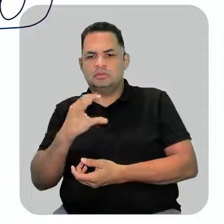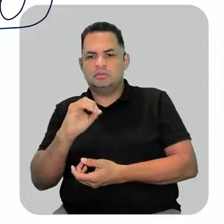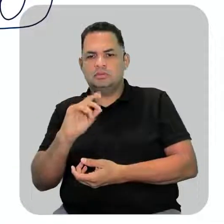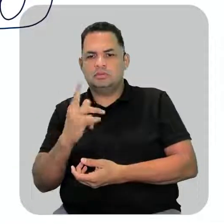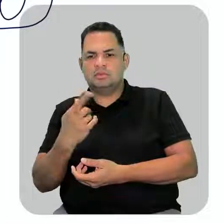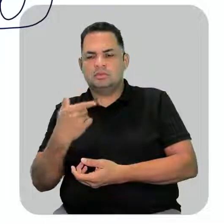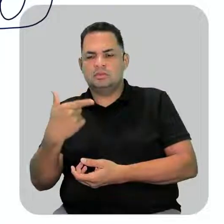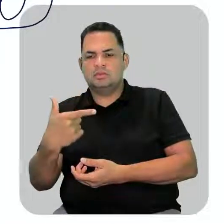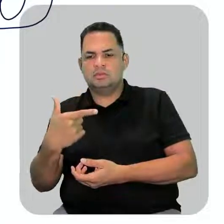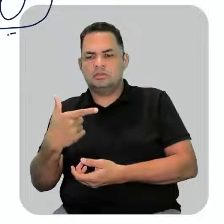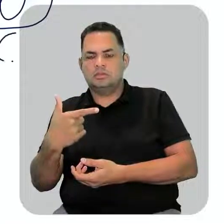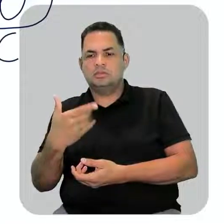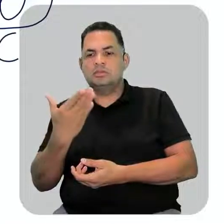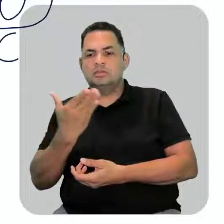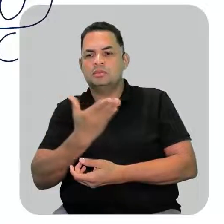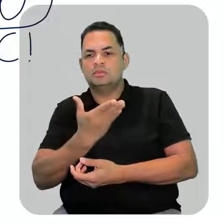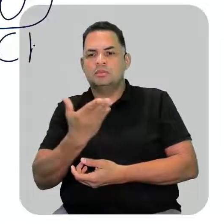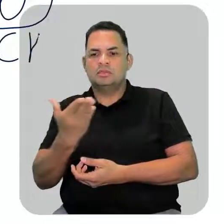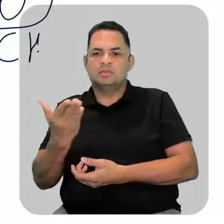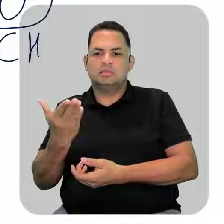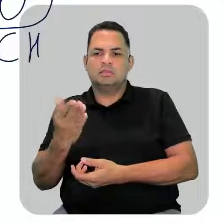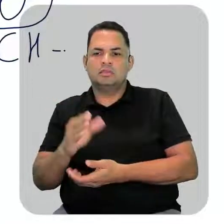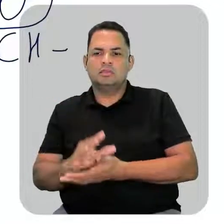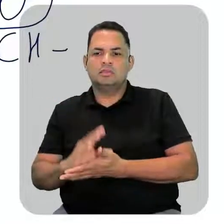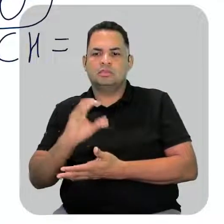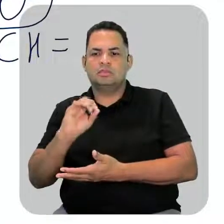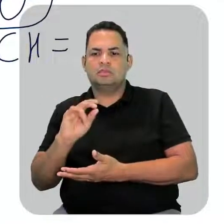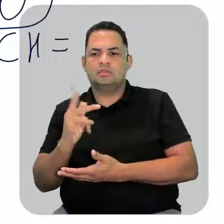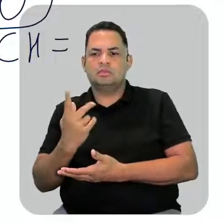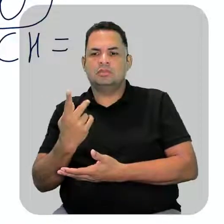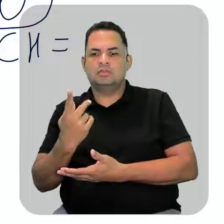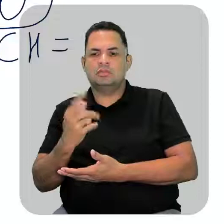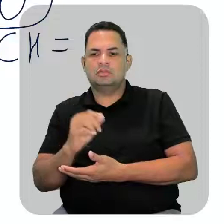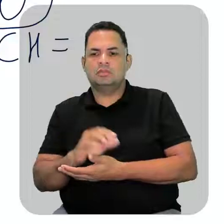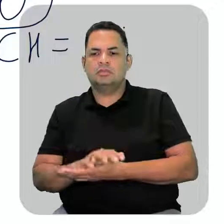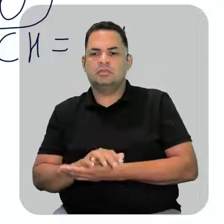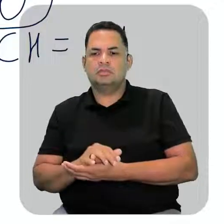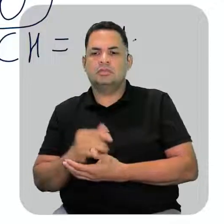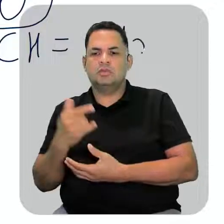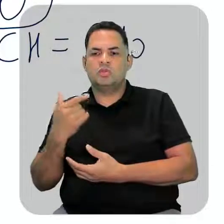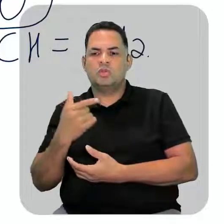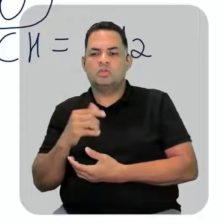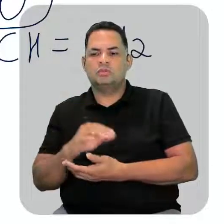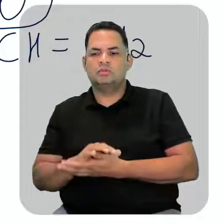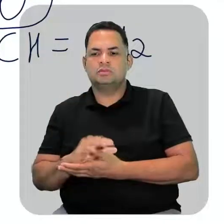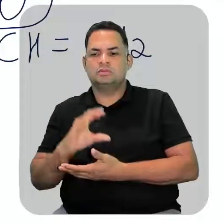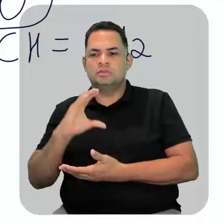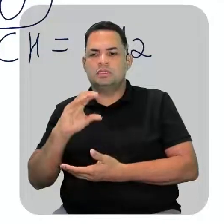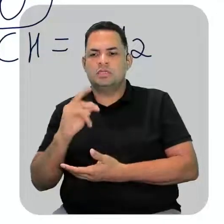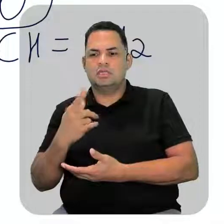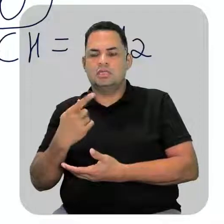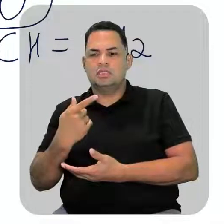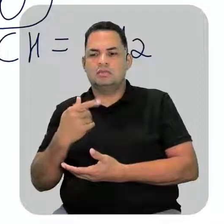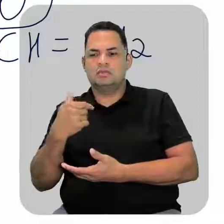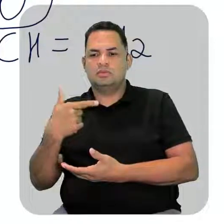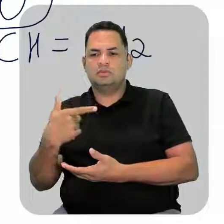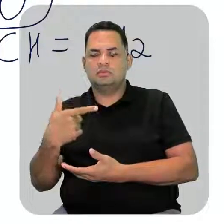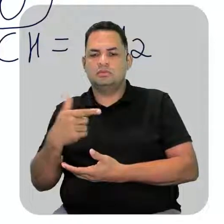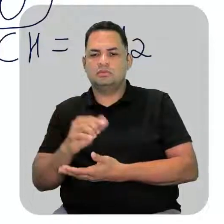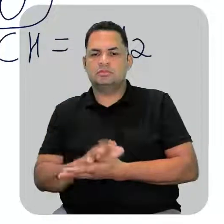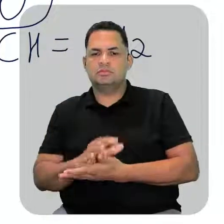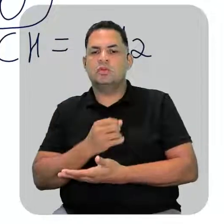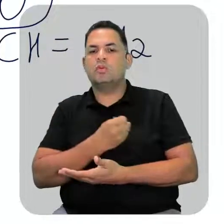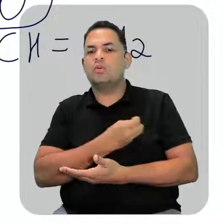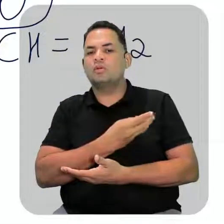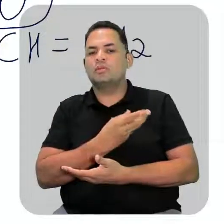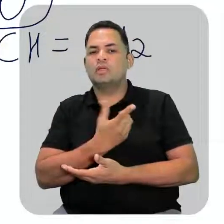CH2, CH2, aí aqui, ó. CH, aí a dupla, e aqui CH2. Vamos contar para ver